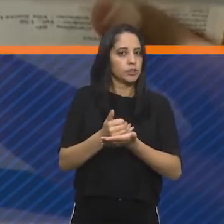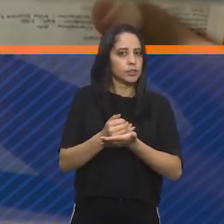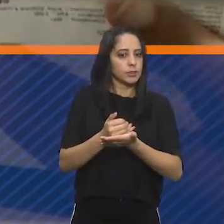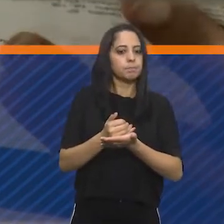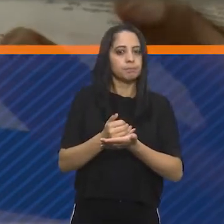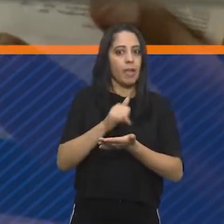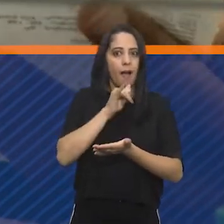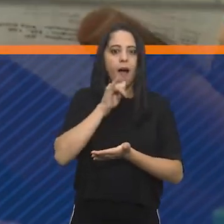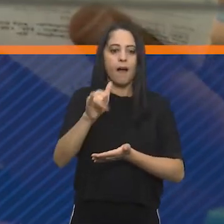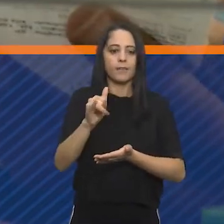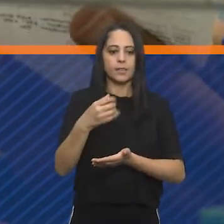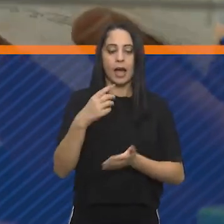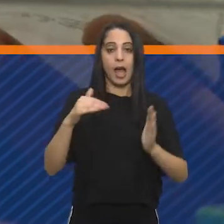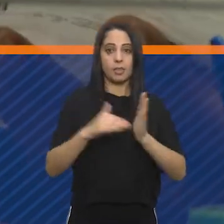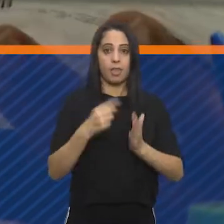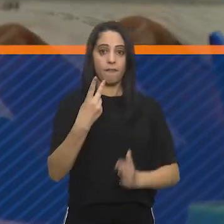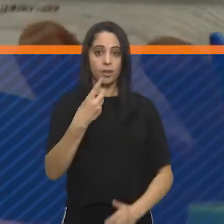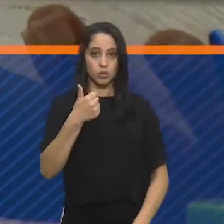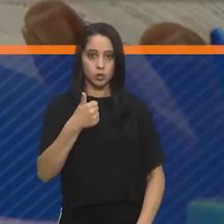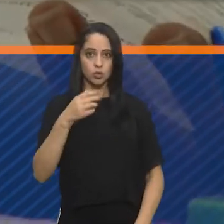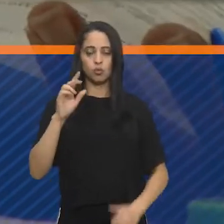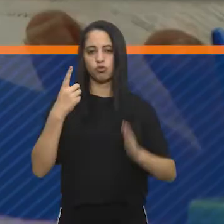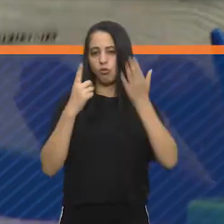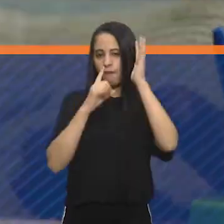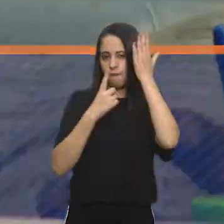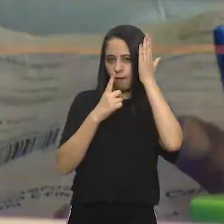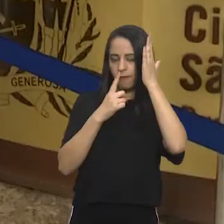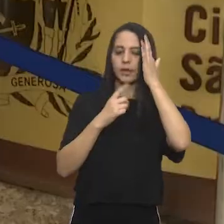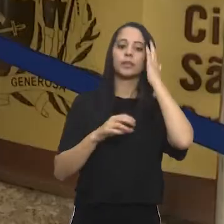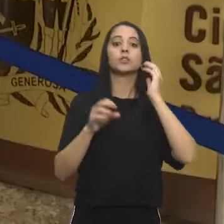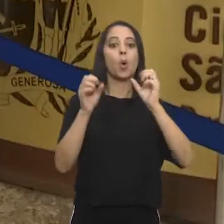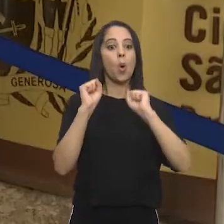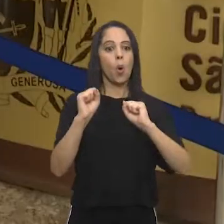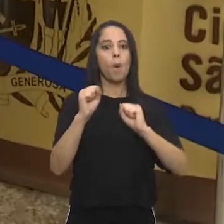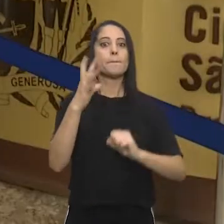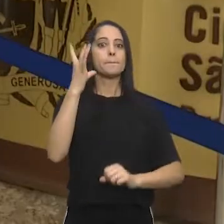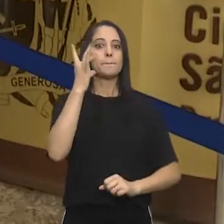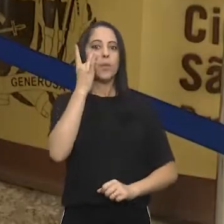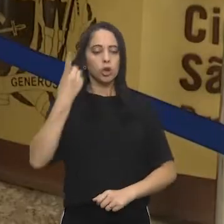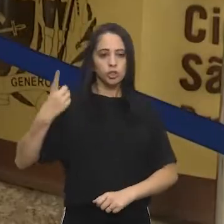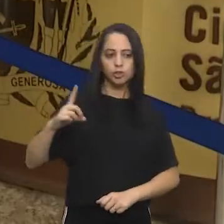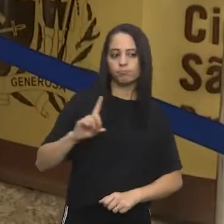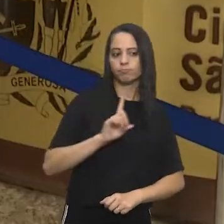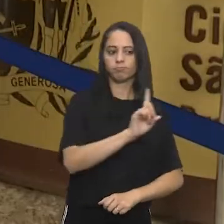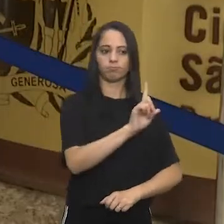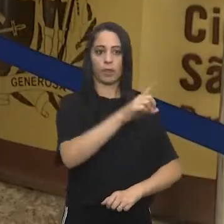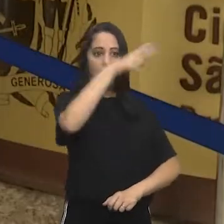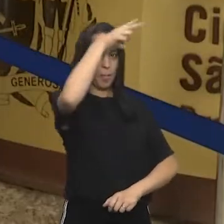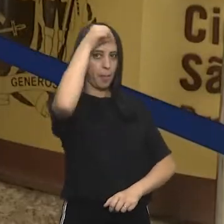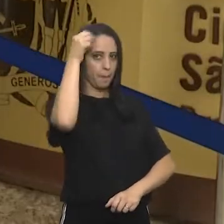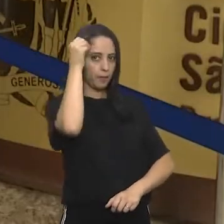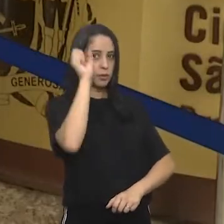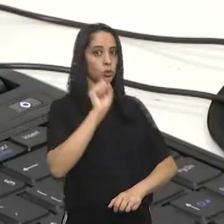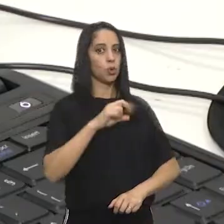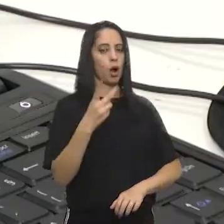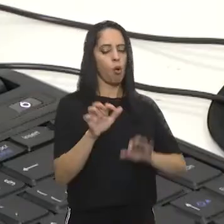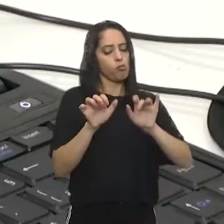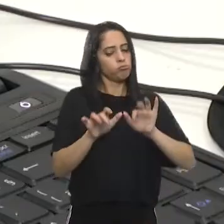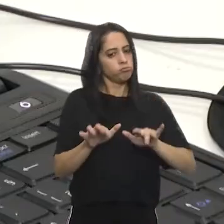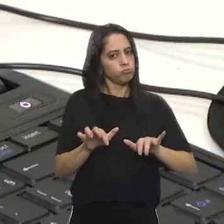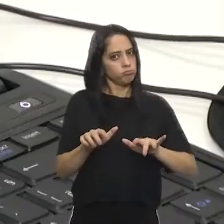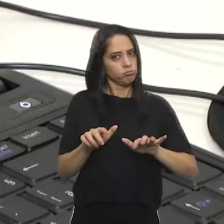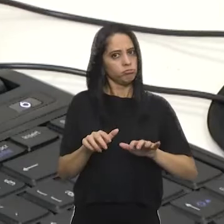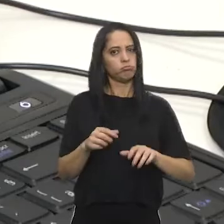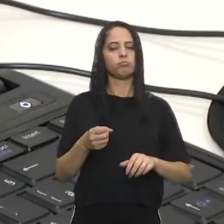Mesma data do vencimento da primeira parcela do IPTU O pedido pode ser feito diretamente no Paço Municipal ou